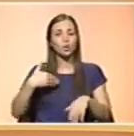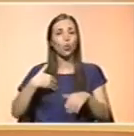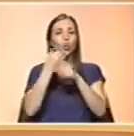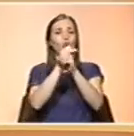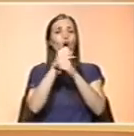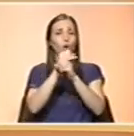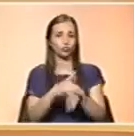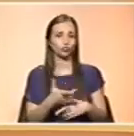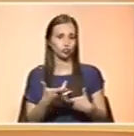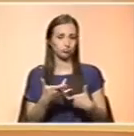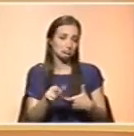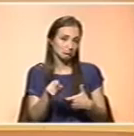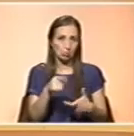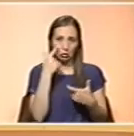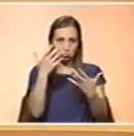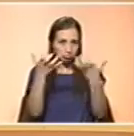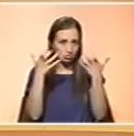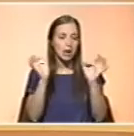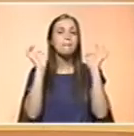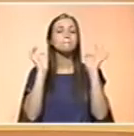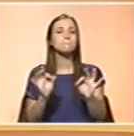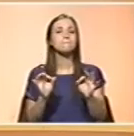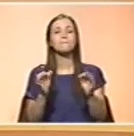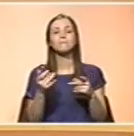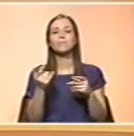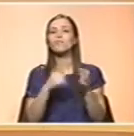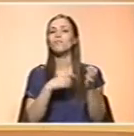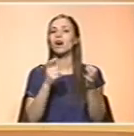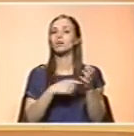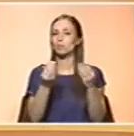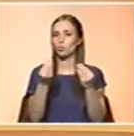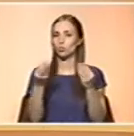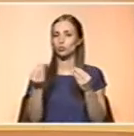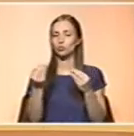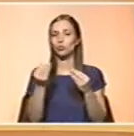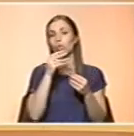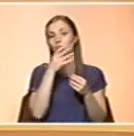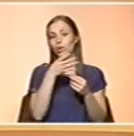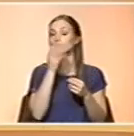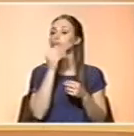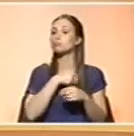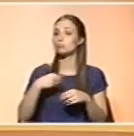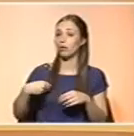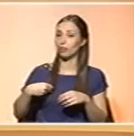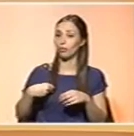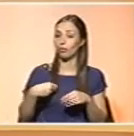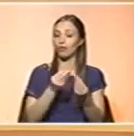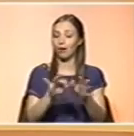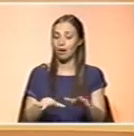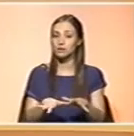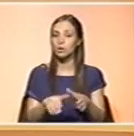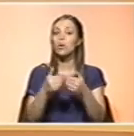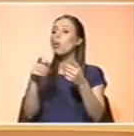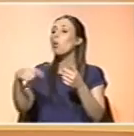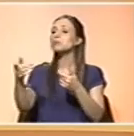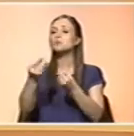a evidência é brutal, agora, muita reserva relativamente, estou a falar da idade pediátrica uma vez mais, a todas as outras situações, não há